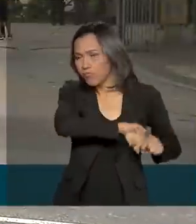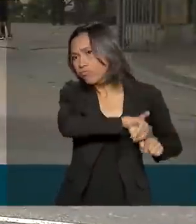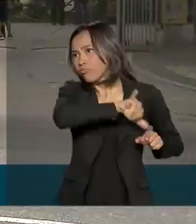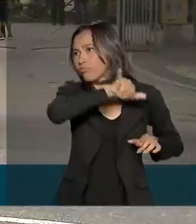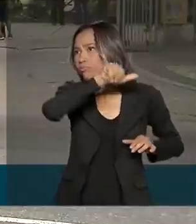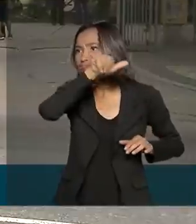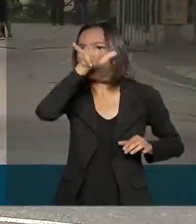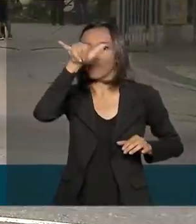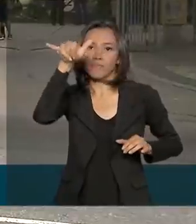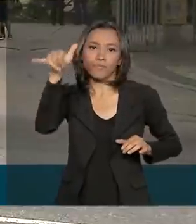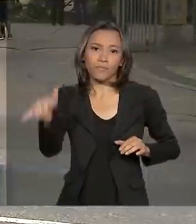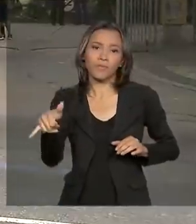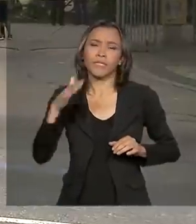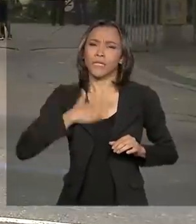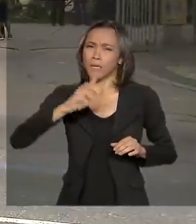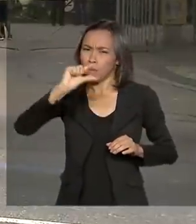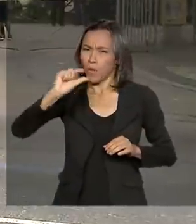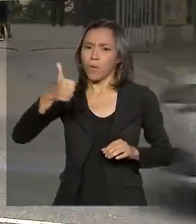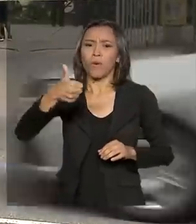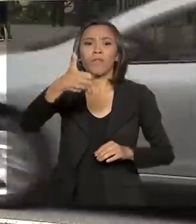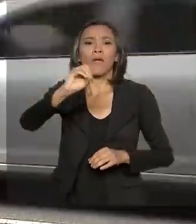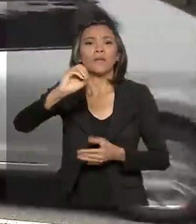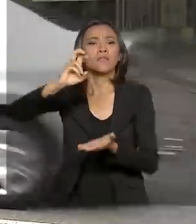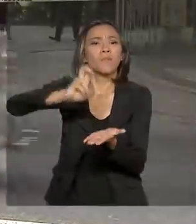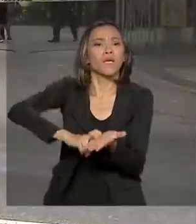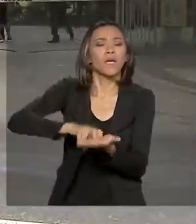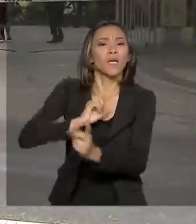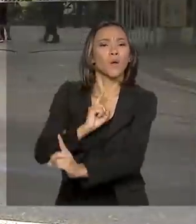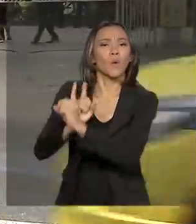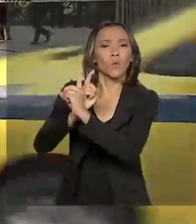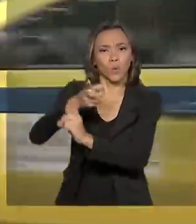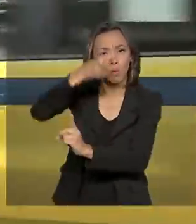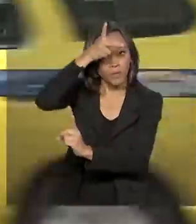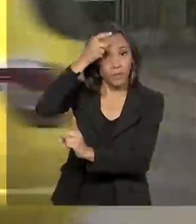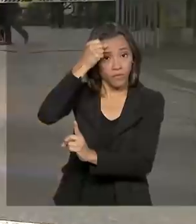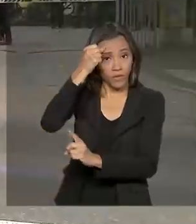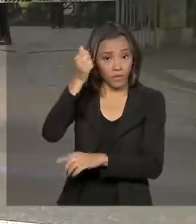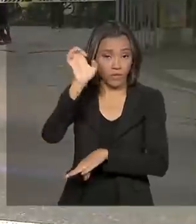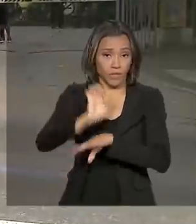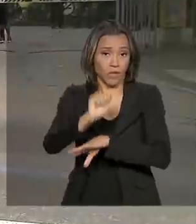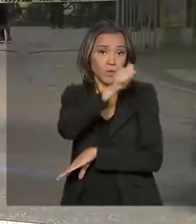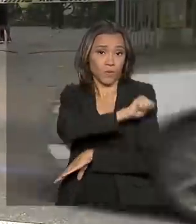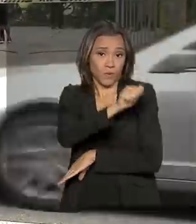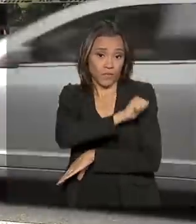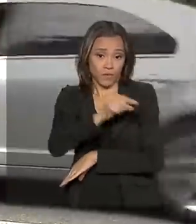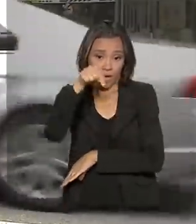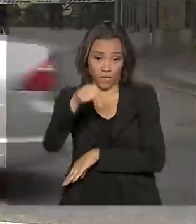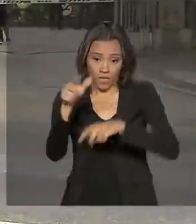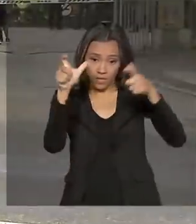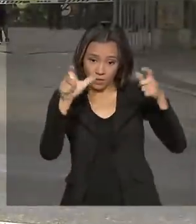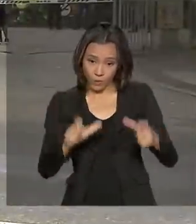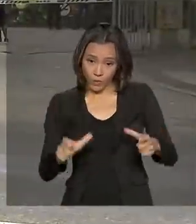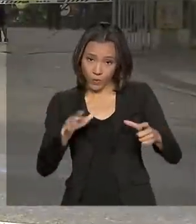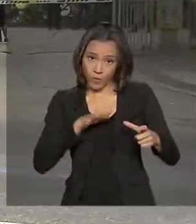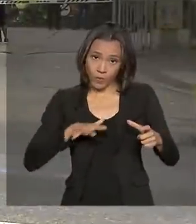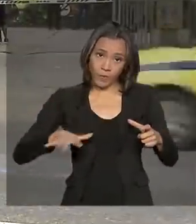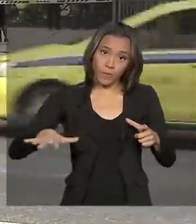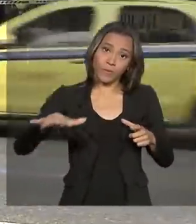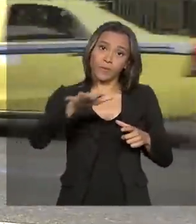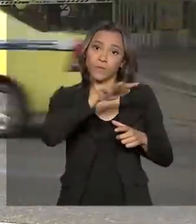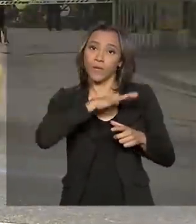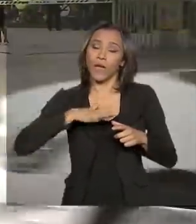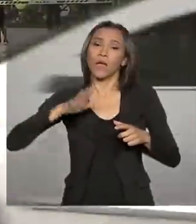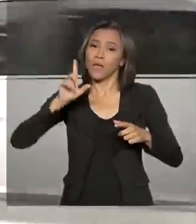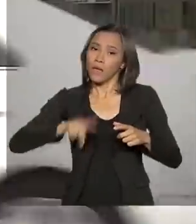encontro daqui a pouco, às 10 horas da manhã, com o prefeito do Rio, Marcelo Crivella, aqui no Palácio da Cidade, que é a residência oficial do